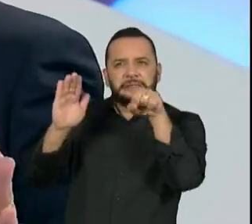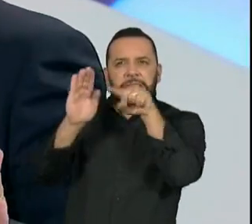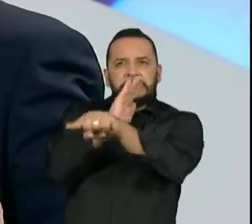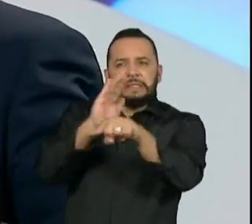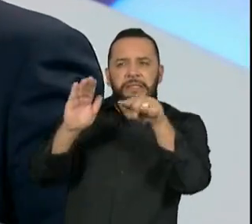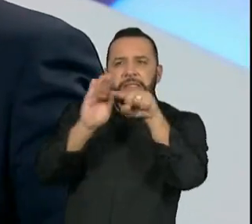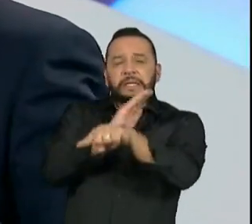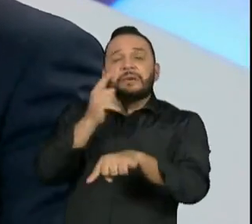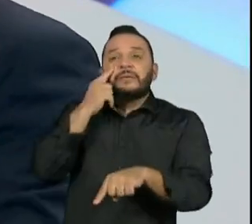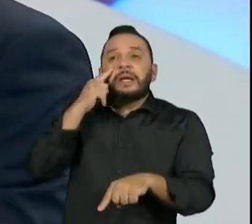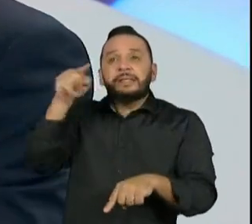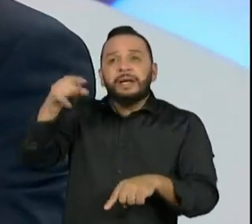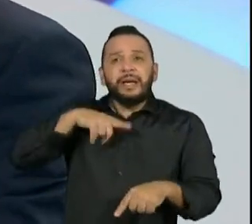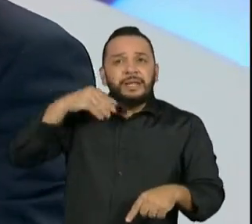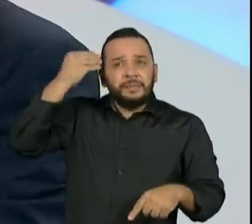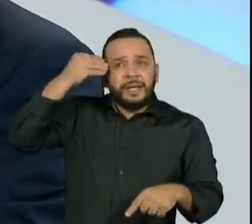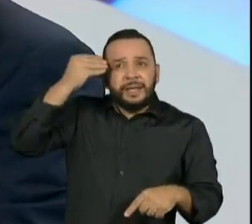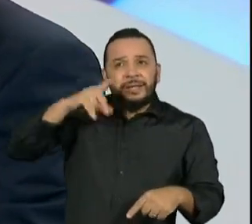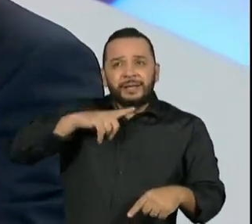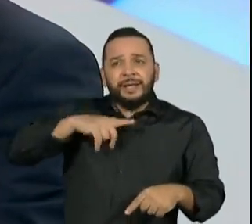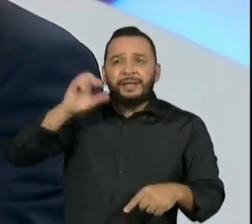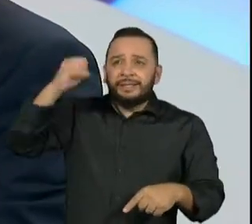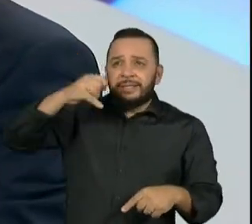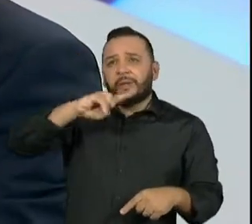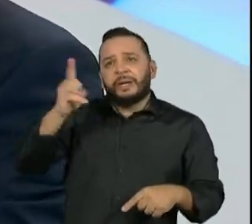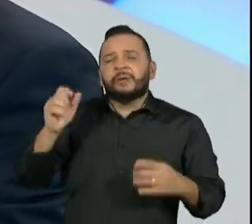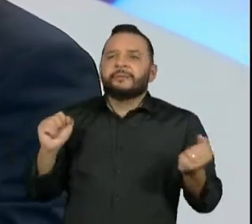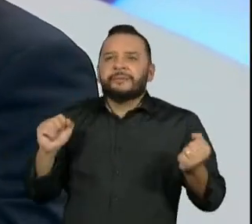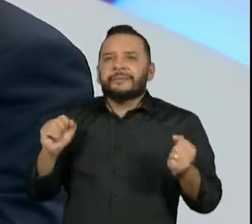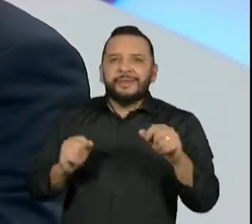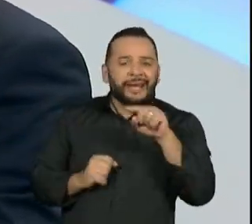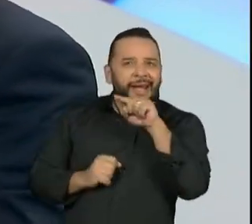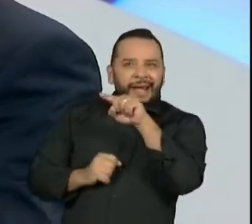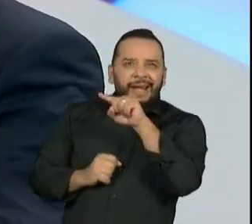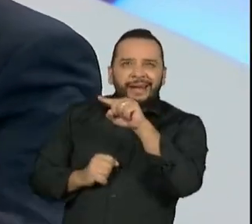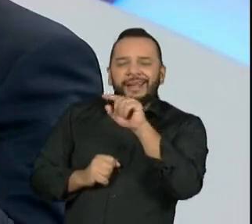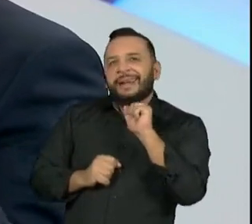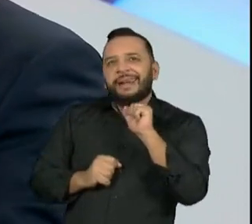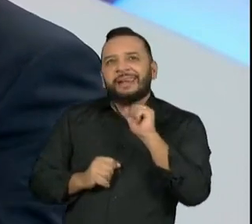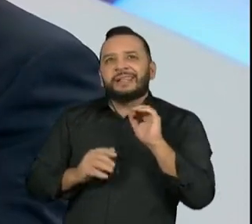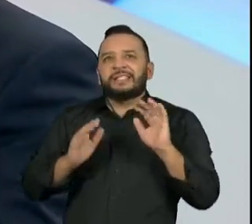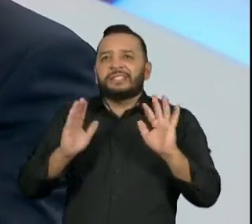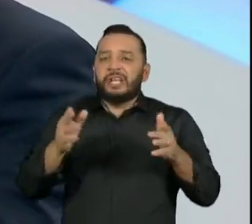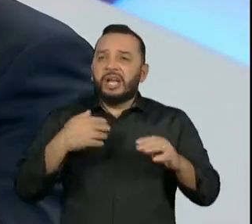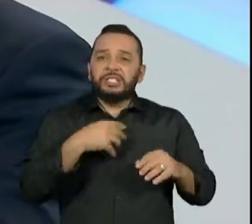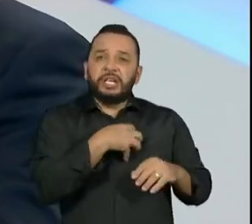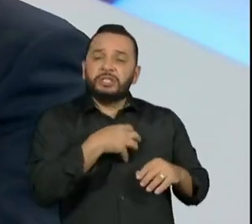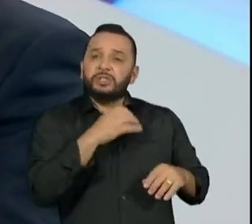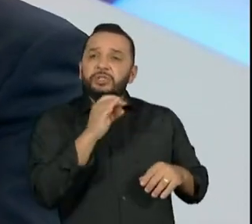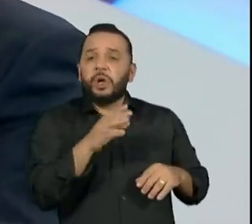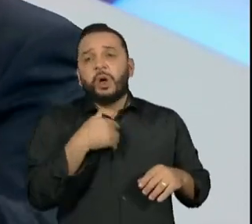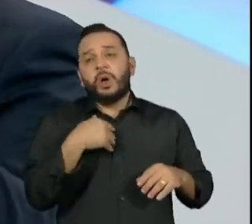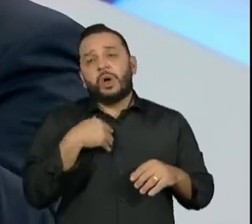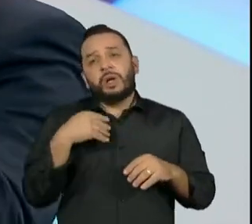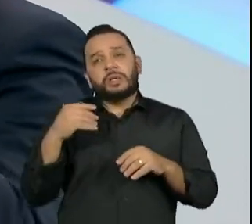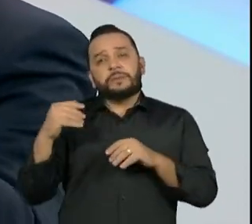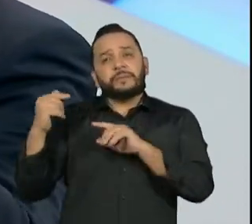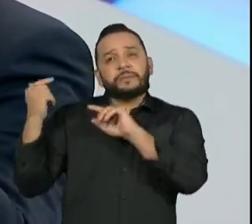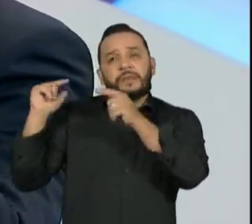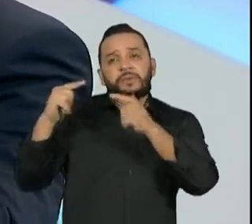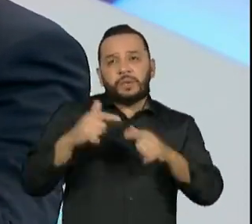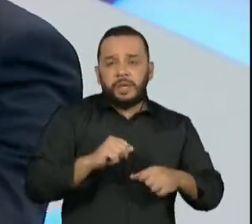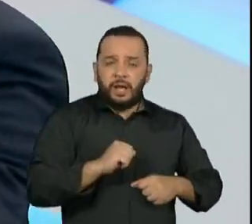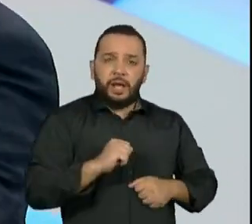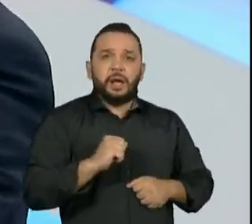total. E, no entanto, ao desenvolver-se pura e simplesmente uma retórica emocional como